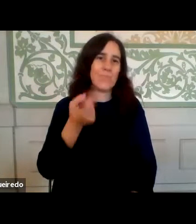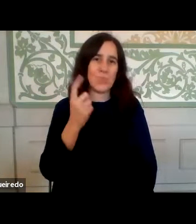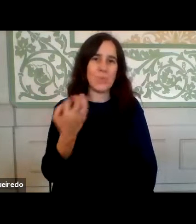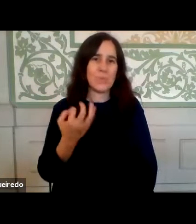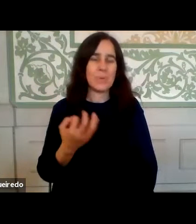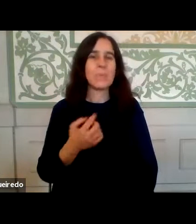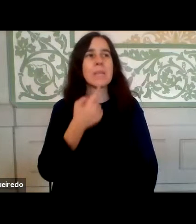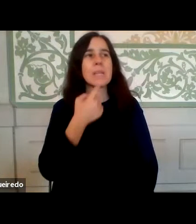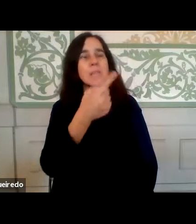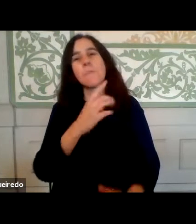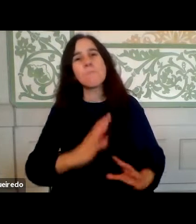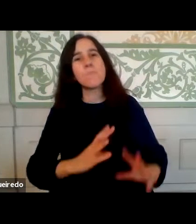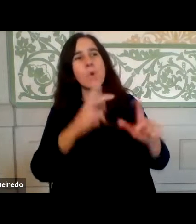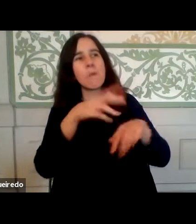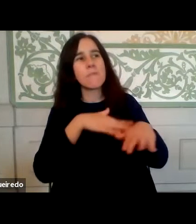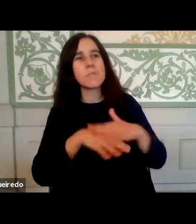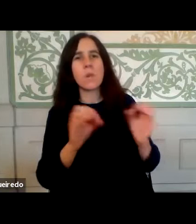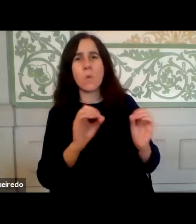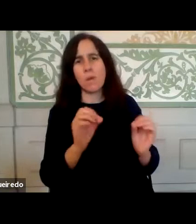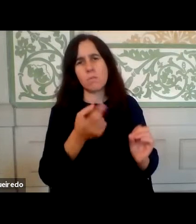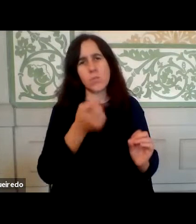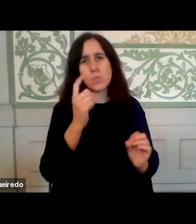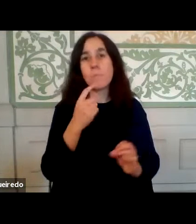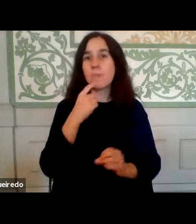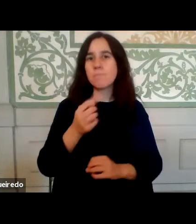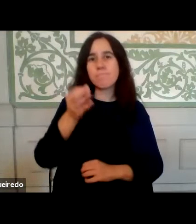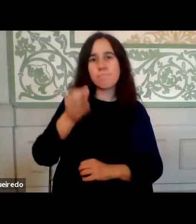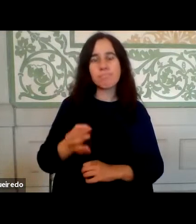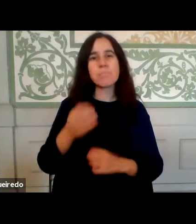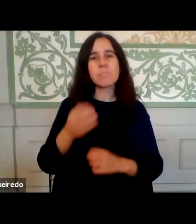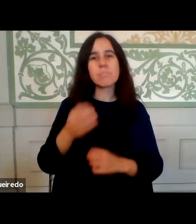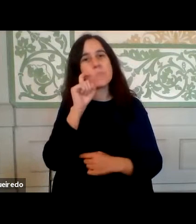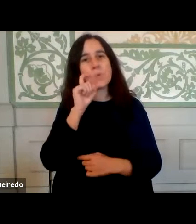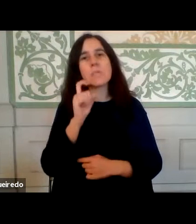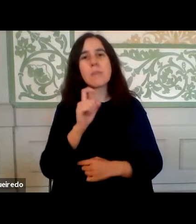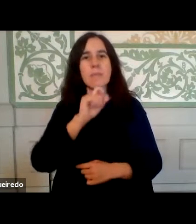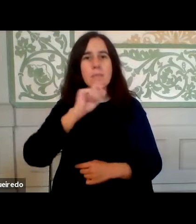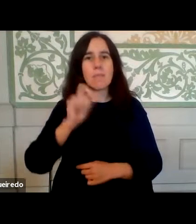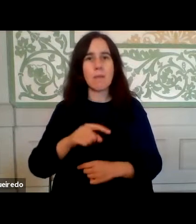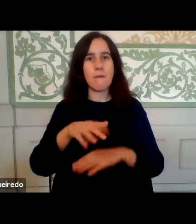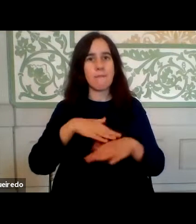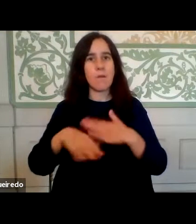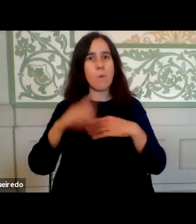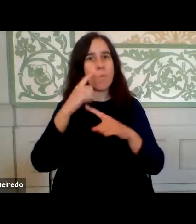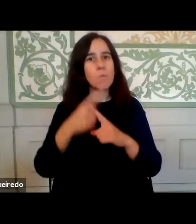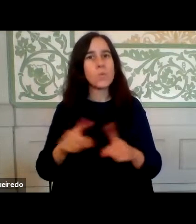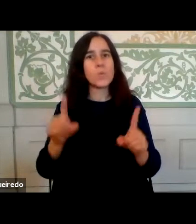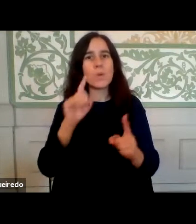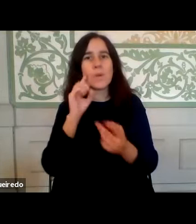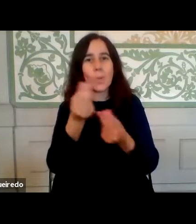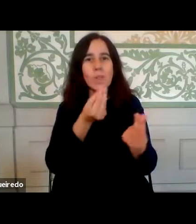dizer que não existem melhorias a fazer, o que podemos afirmar com segurança é que é possível fazer diferente, com qualidade,